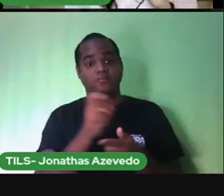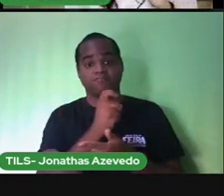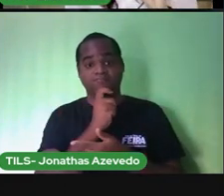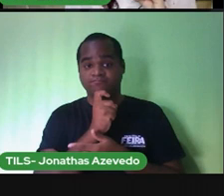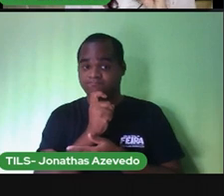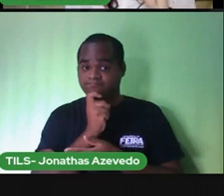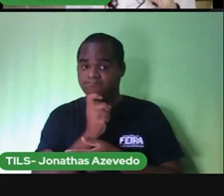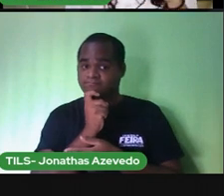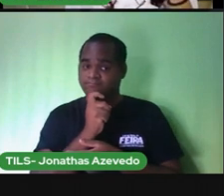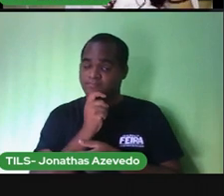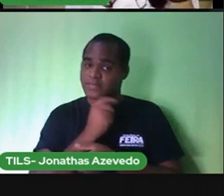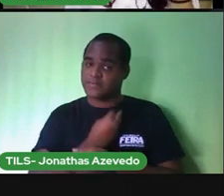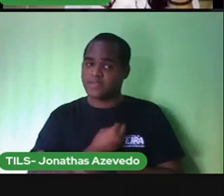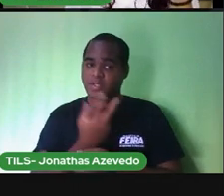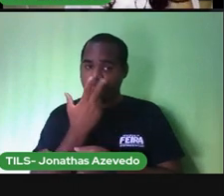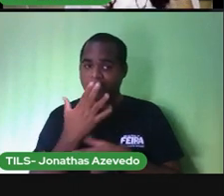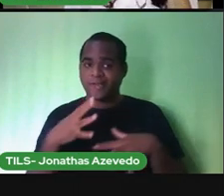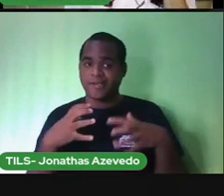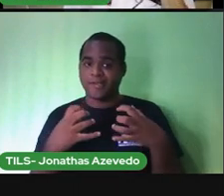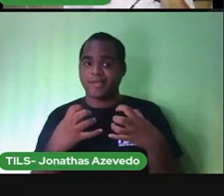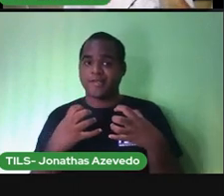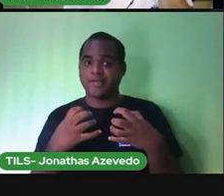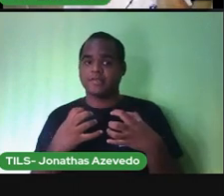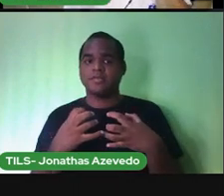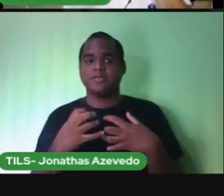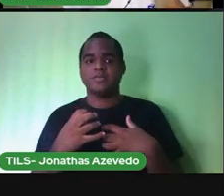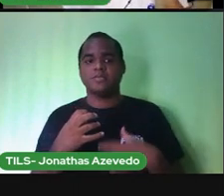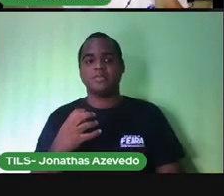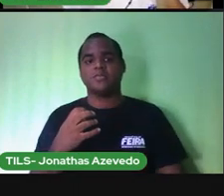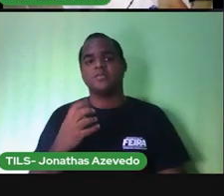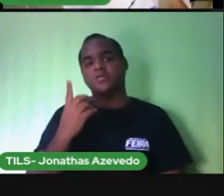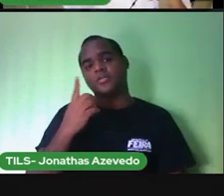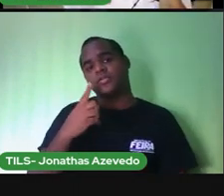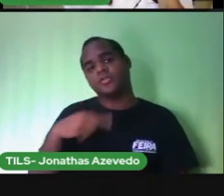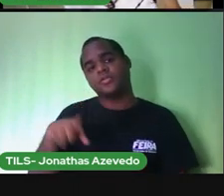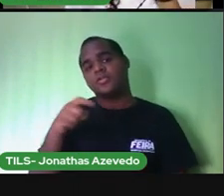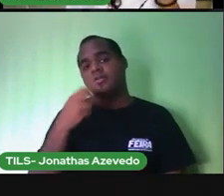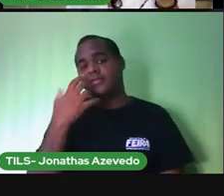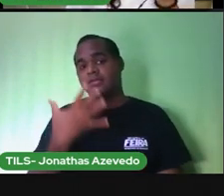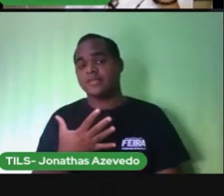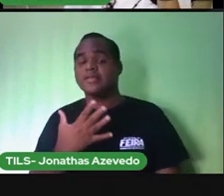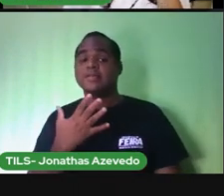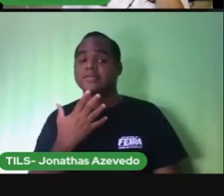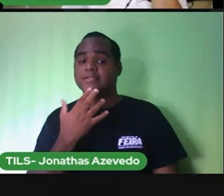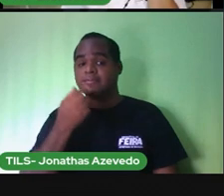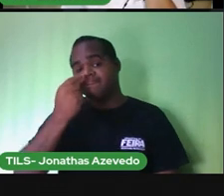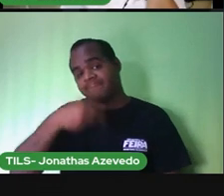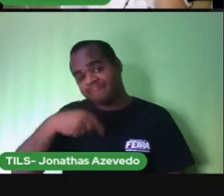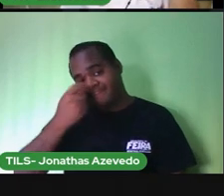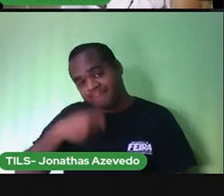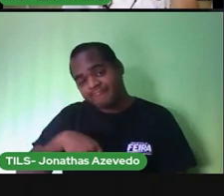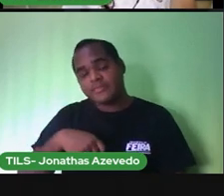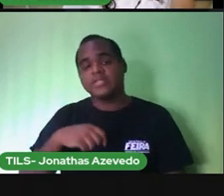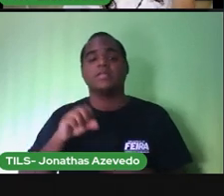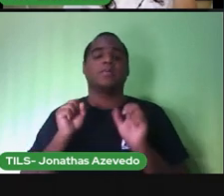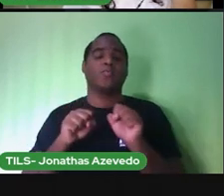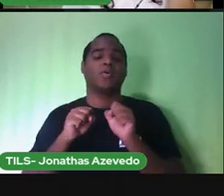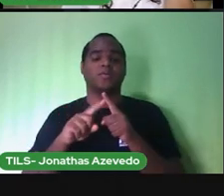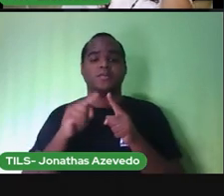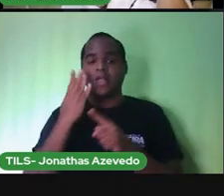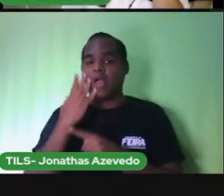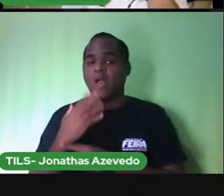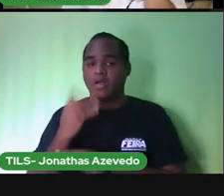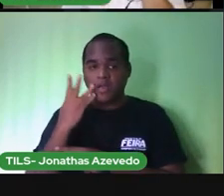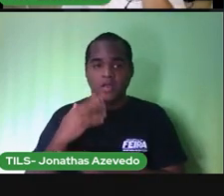e seco. Por isso que nós, nesse período, ficamos mais grifados. As crianças